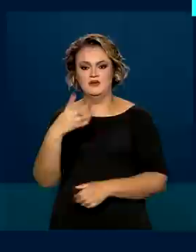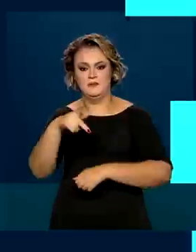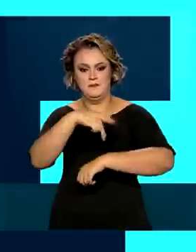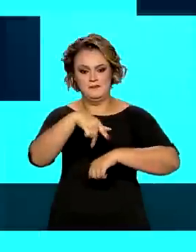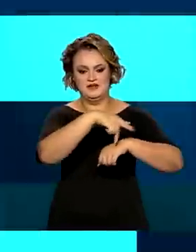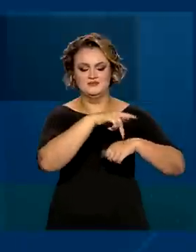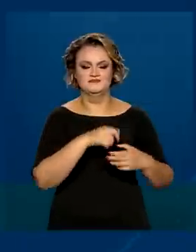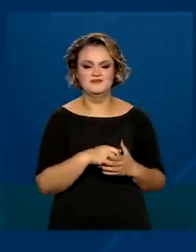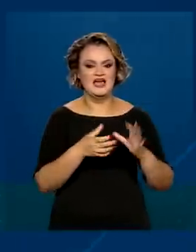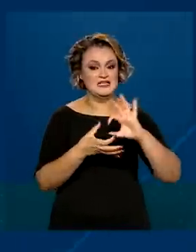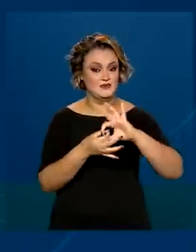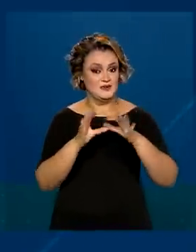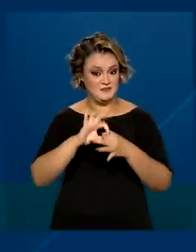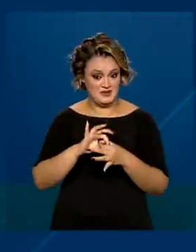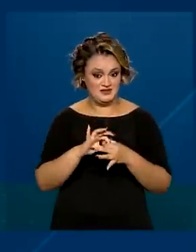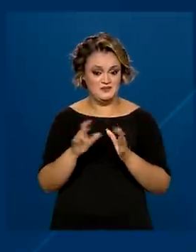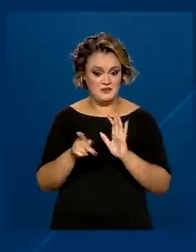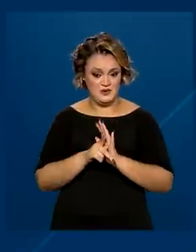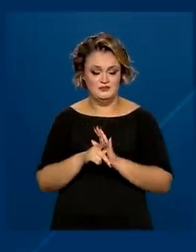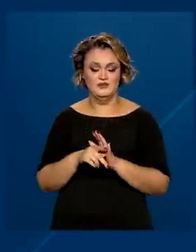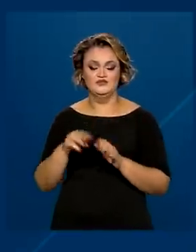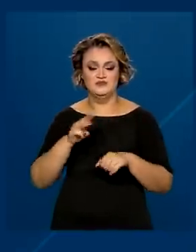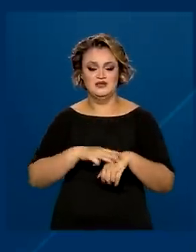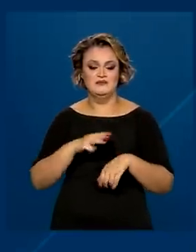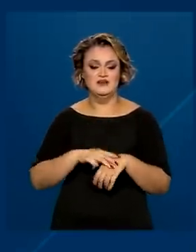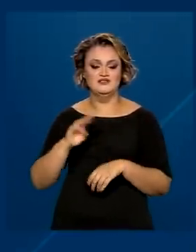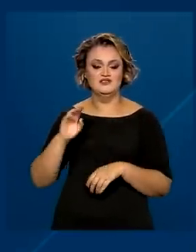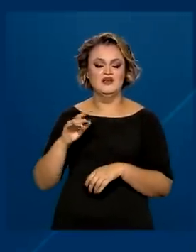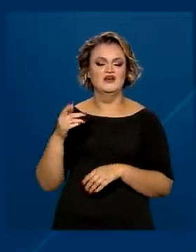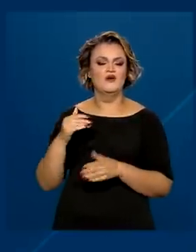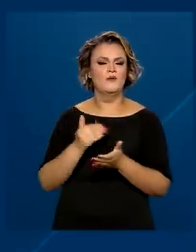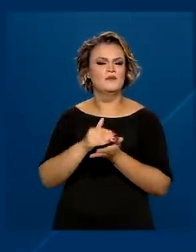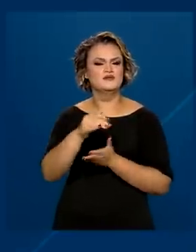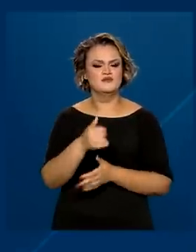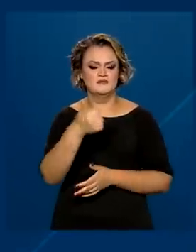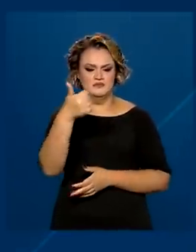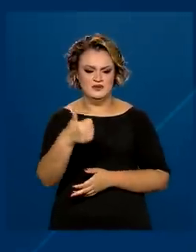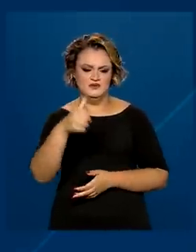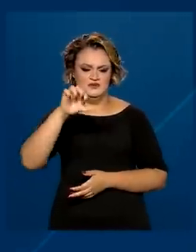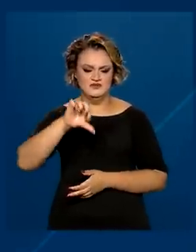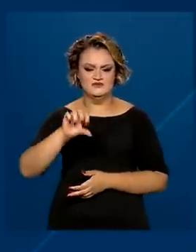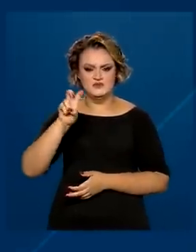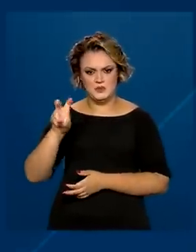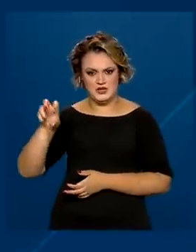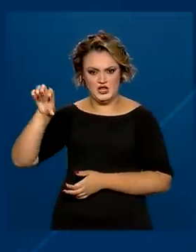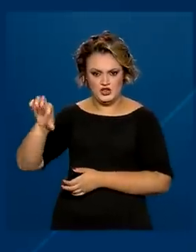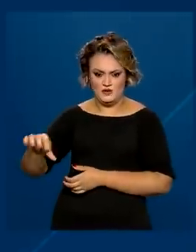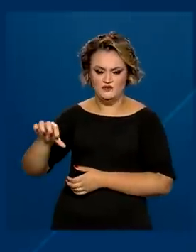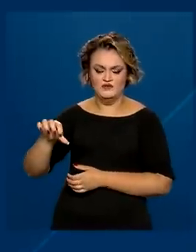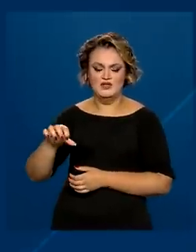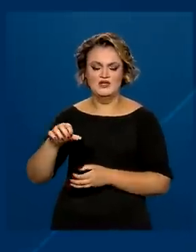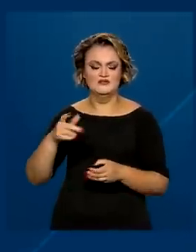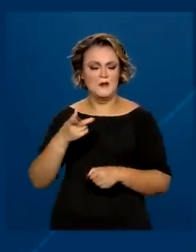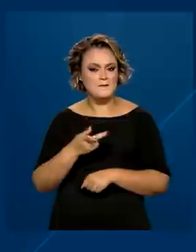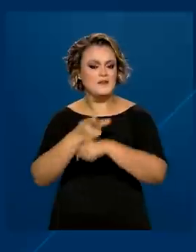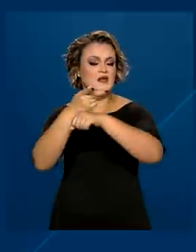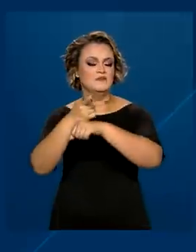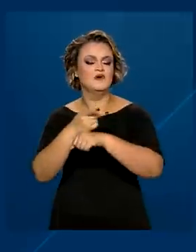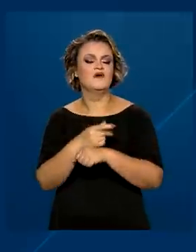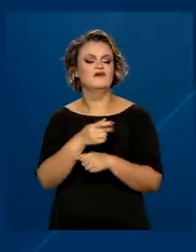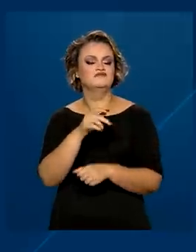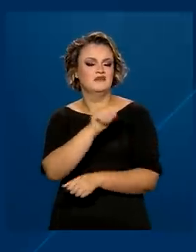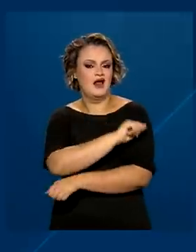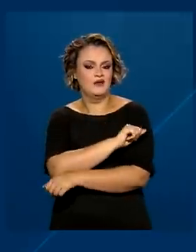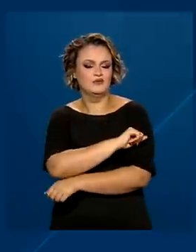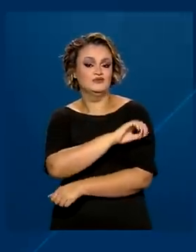A Olimpíada Internacional de Matemática é realizada desde 1959 e premia jovens estudantes do